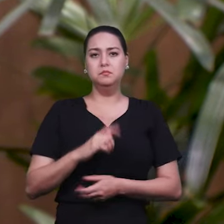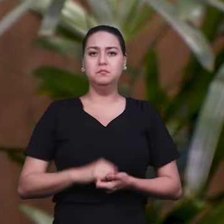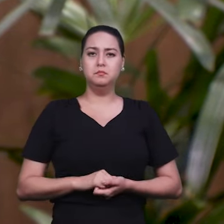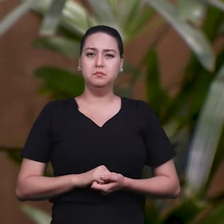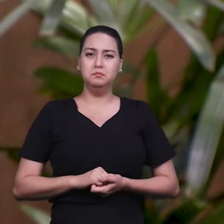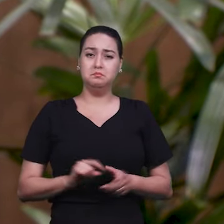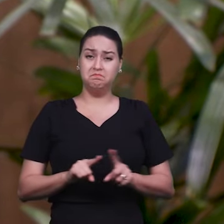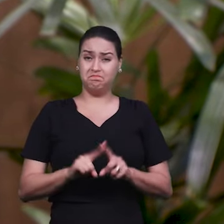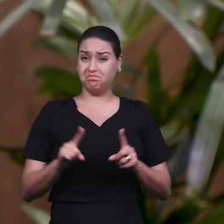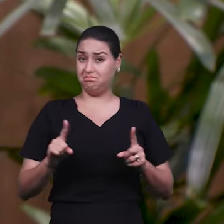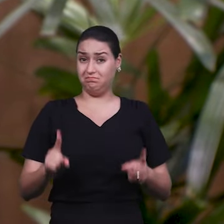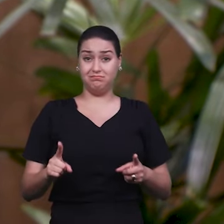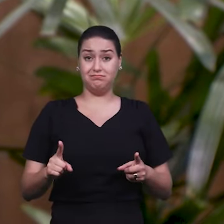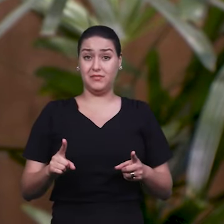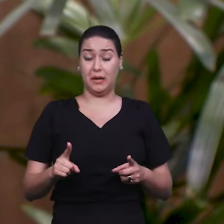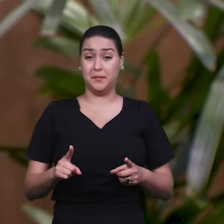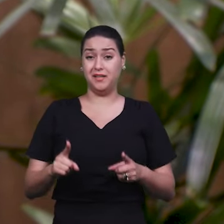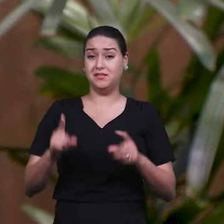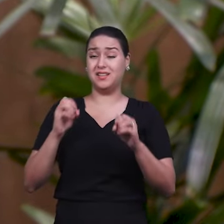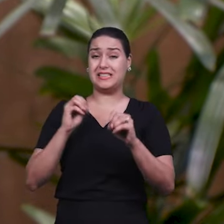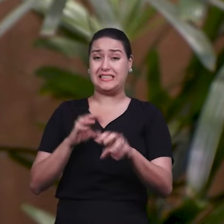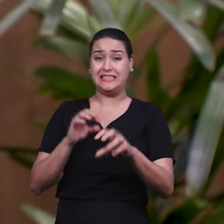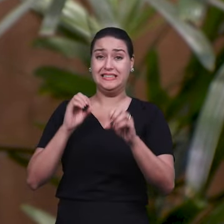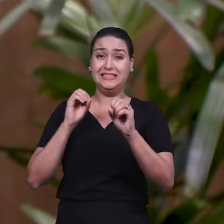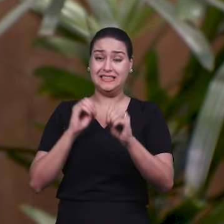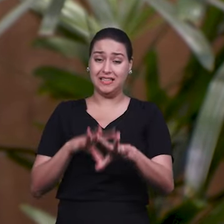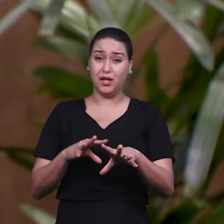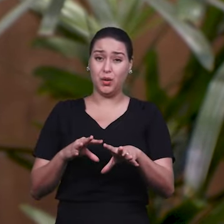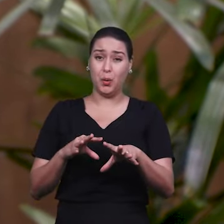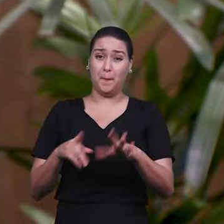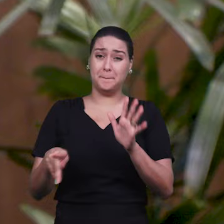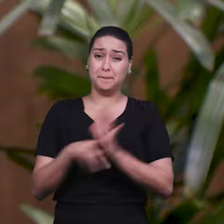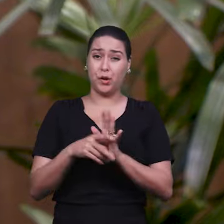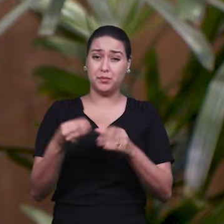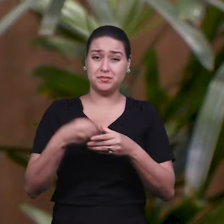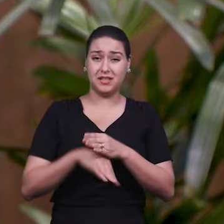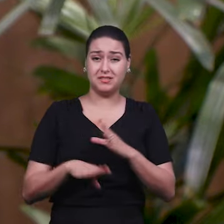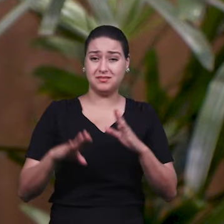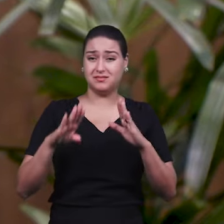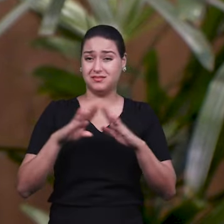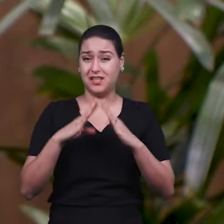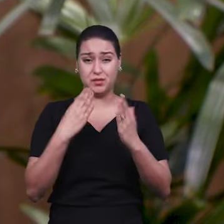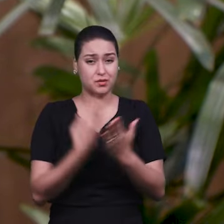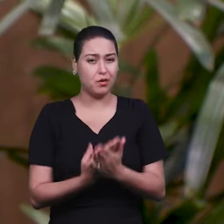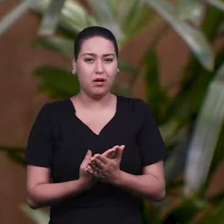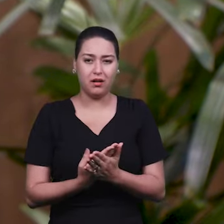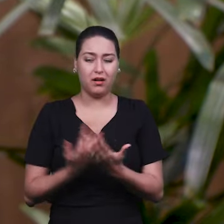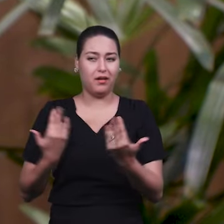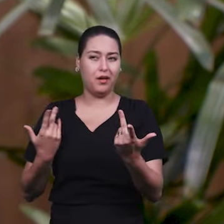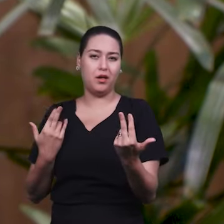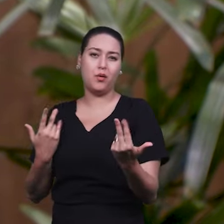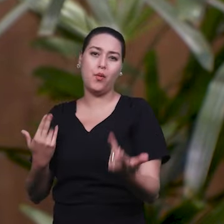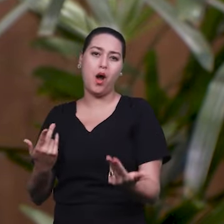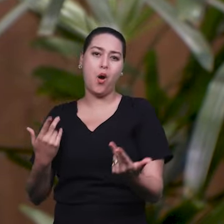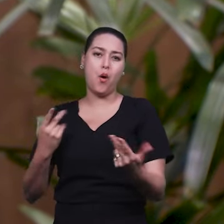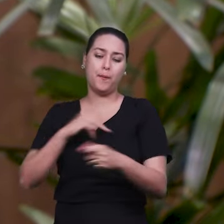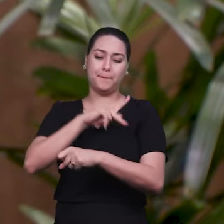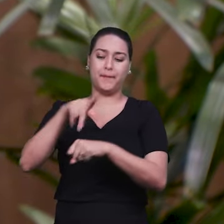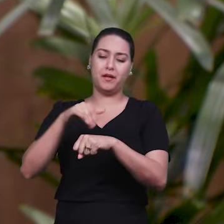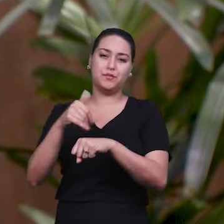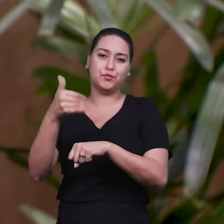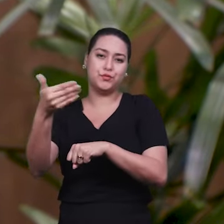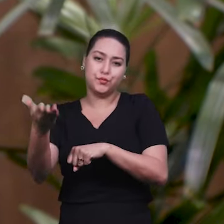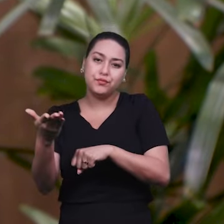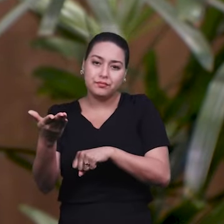porém não é um ensino regular dentro da escola, né, como eu vi em outros países. Então, as crianças já poderiam estar